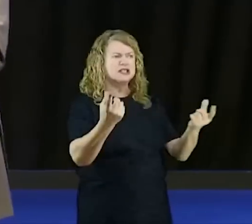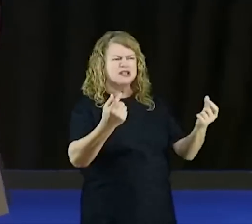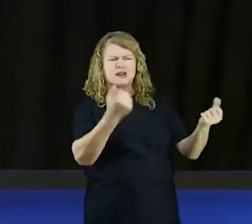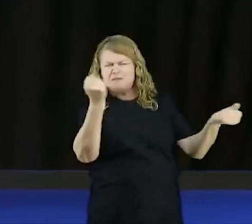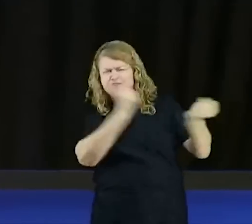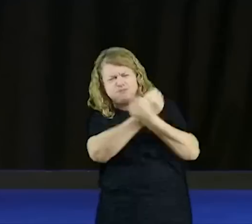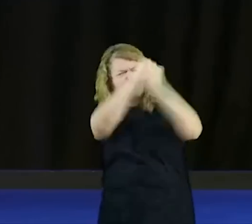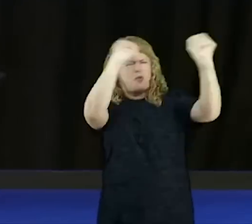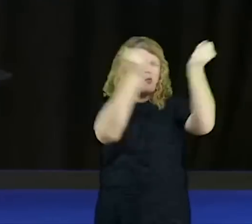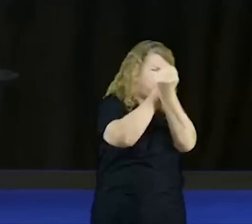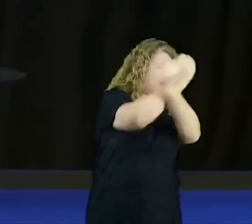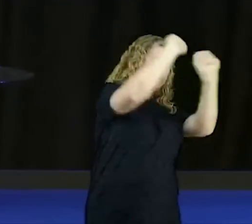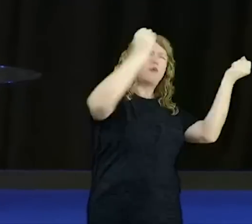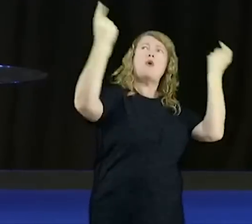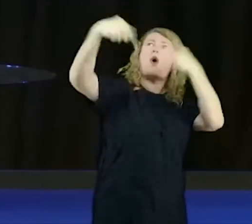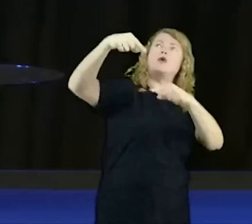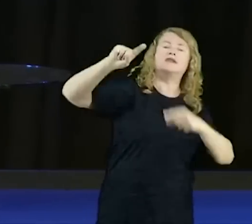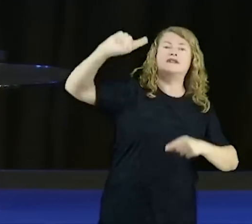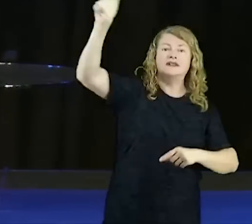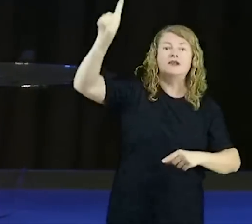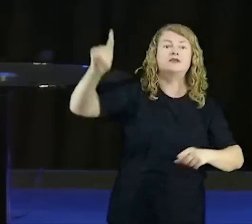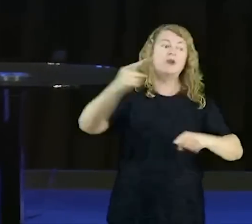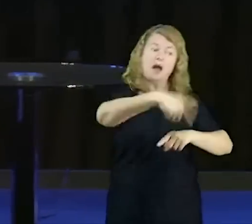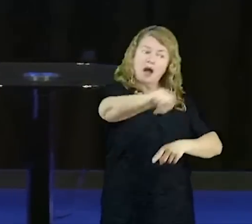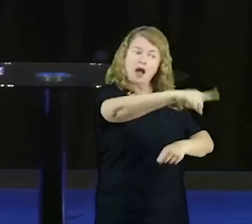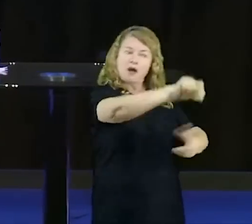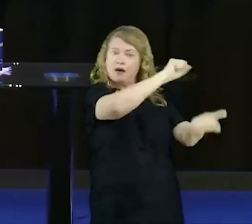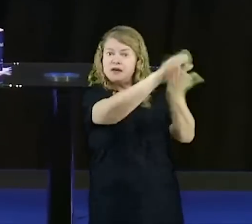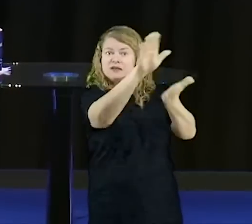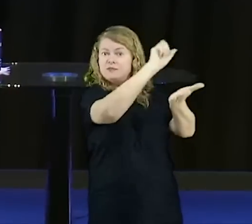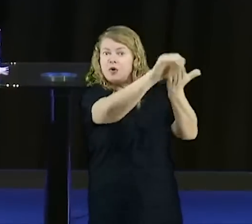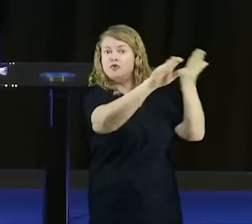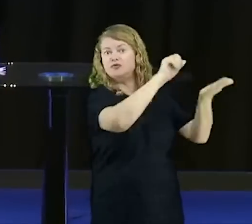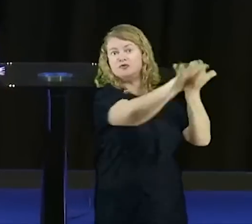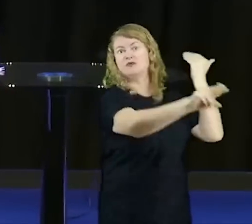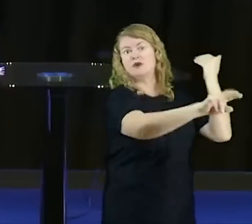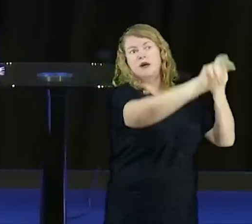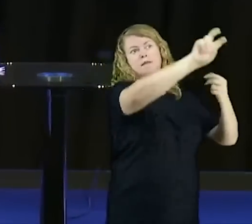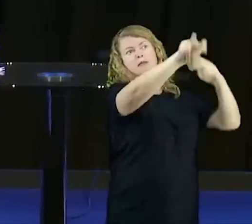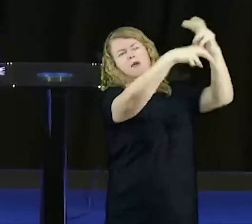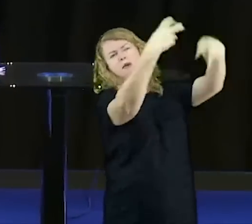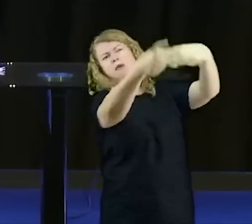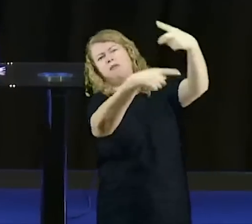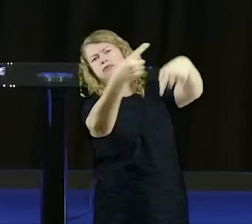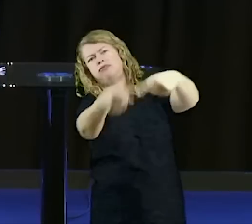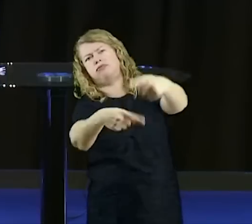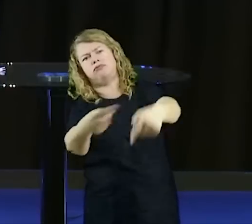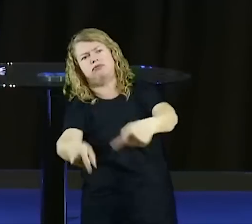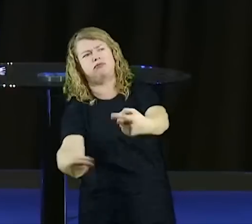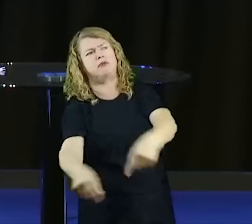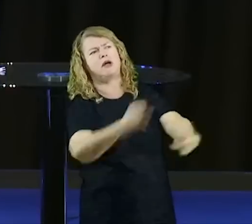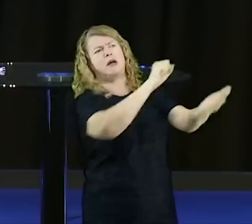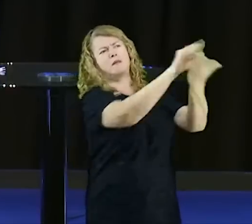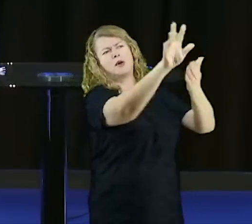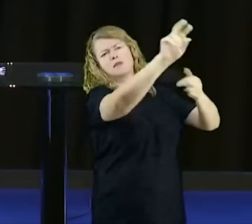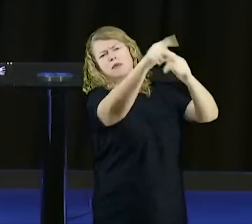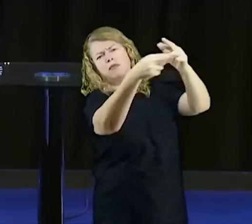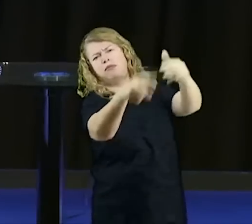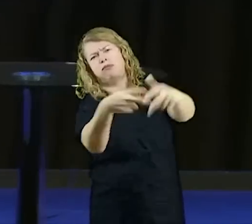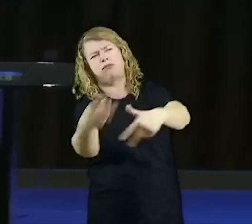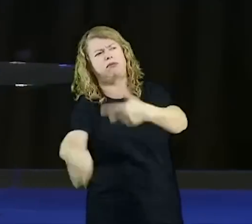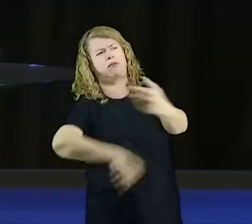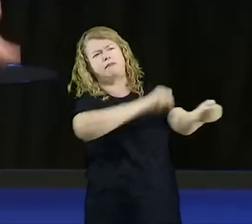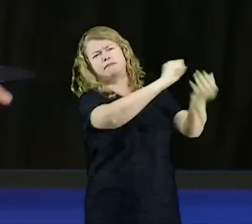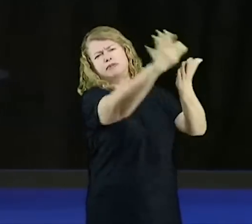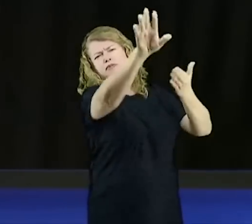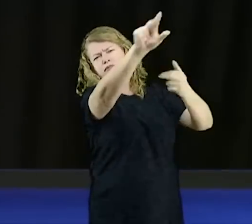Apocalipse, capítulo 12, verso 12, diz. Ai da terra. Porque Satanás e seus demônios foram